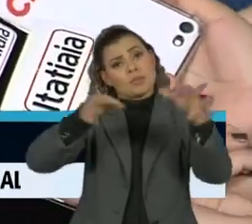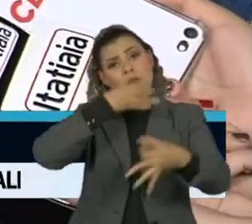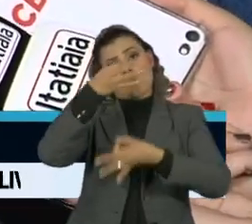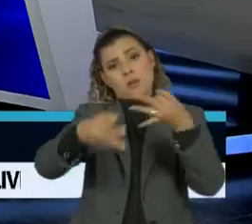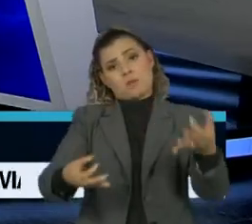expressão. Obrigado.